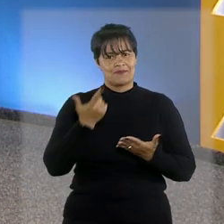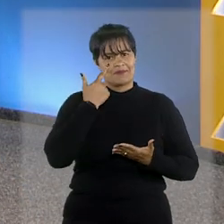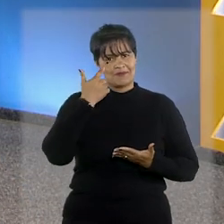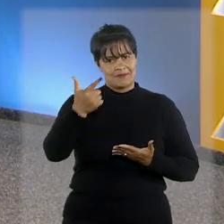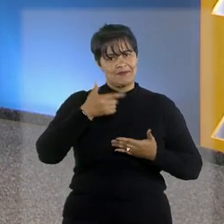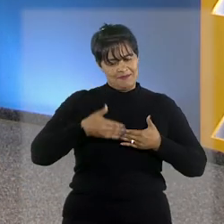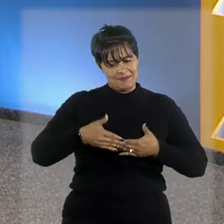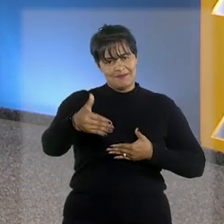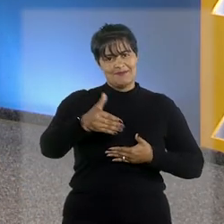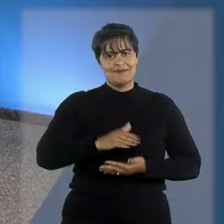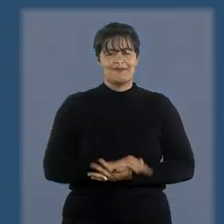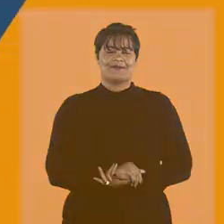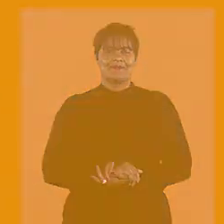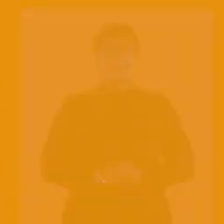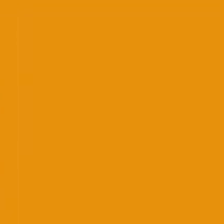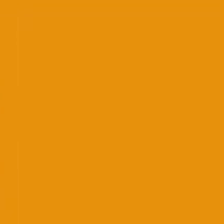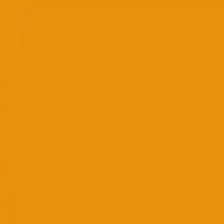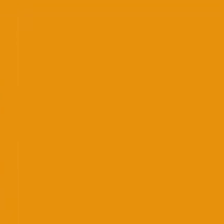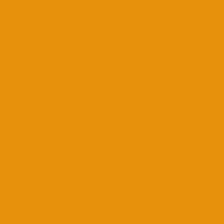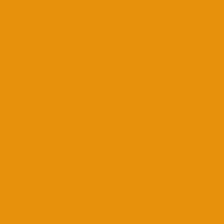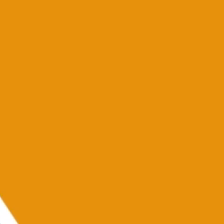Notícias começa agora.